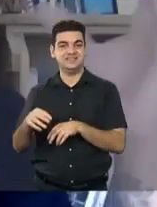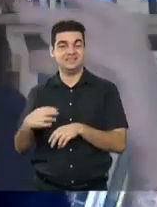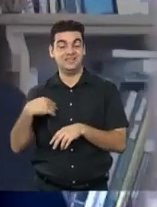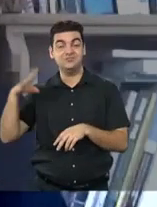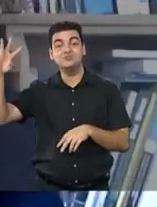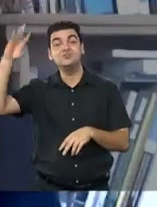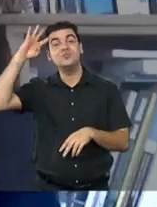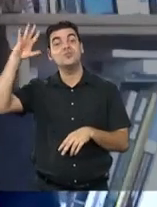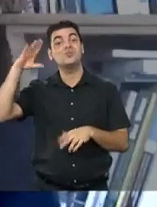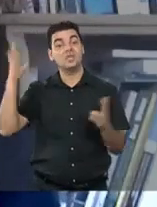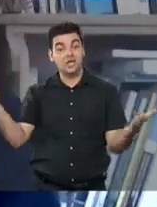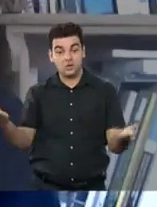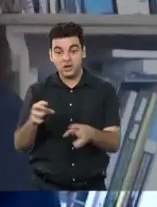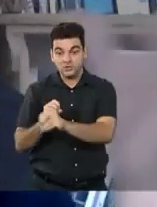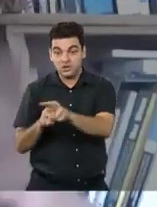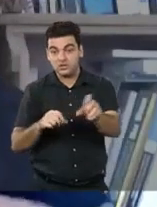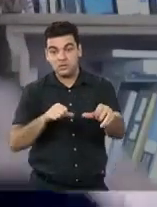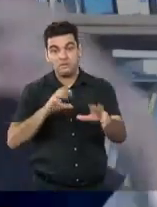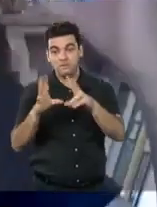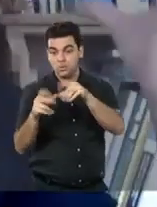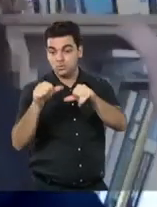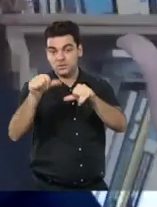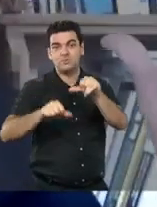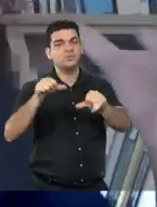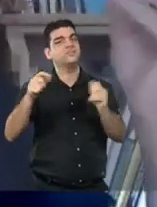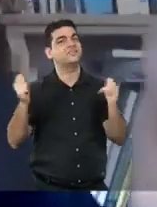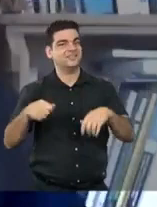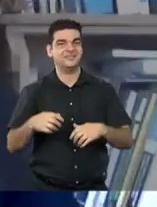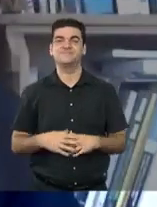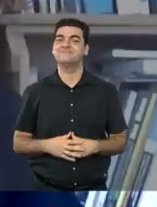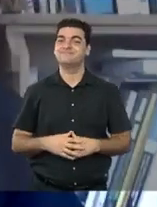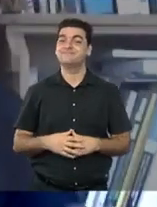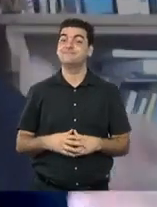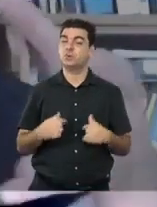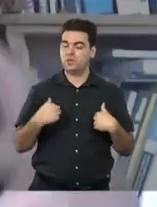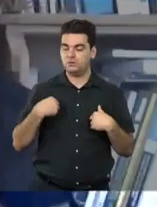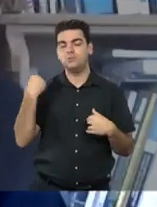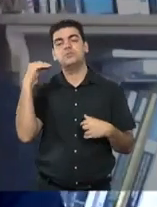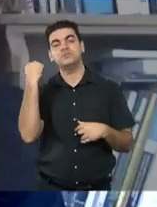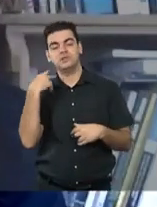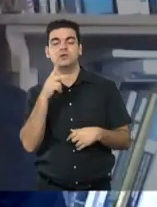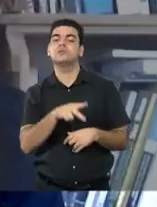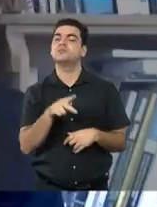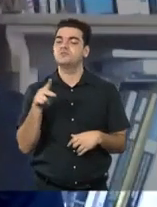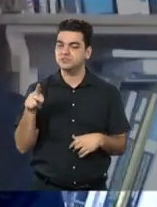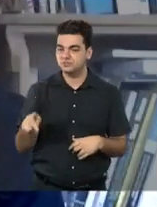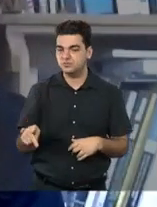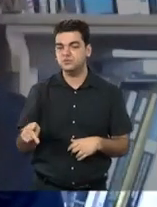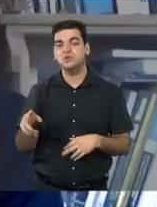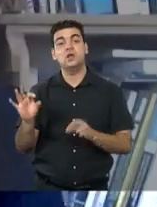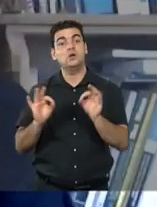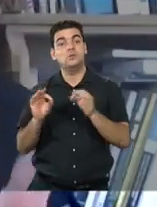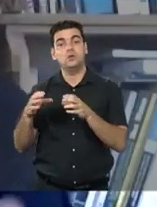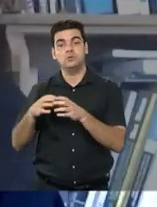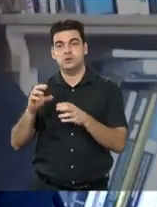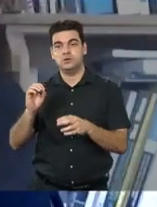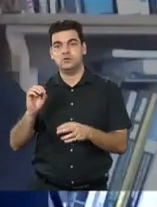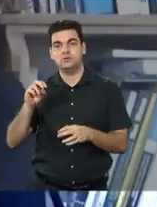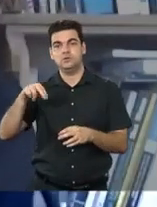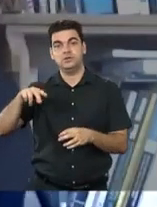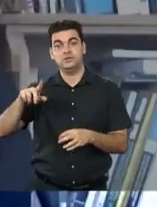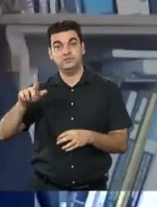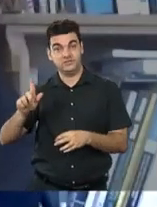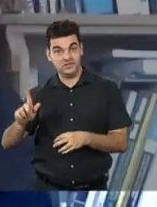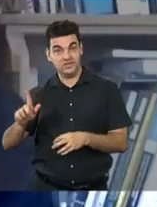a educação pode transformar o mundo. Então, eu peguei esses privilégios que eu tive, criei uma ONG aqui em Belo Horizonte que oferece